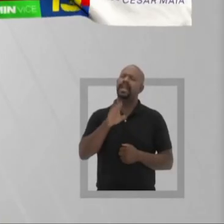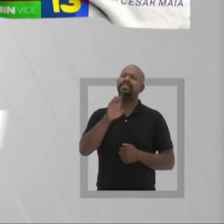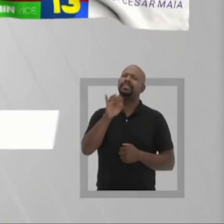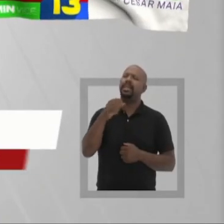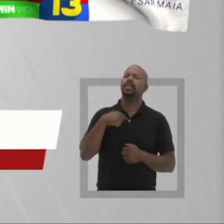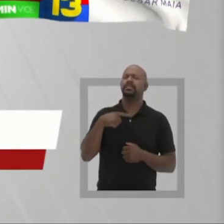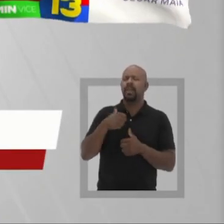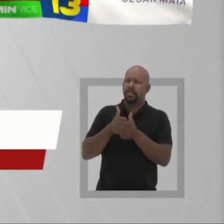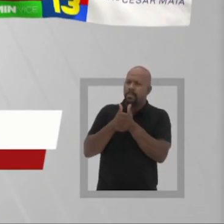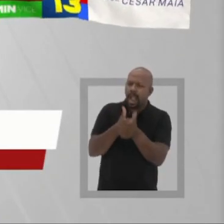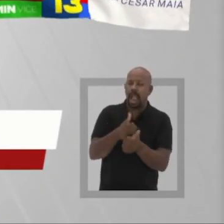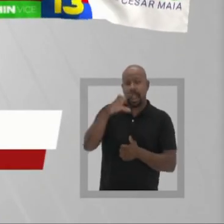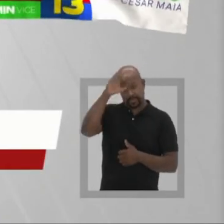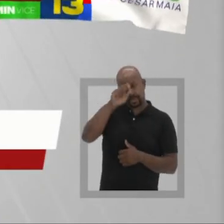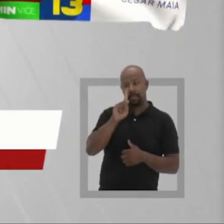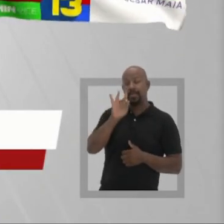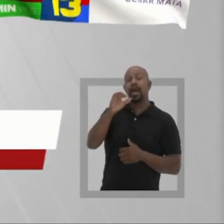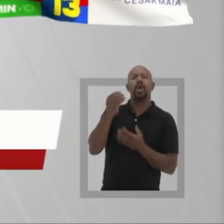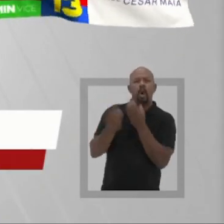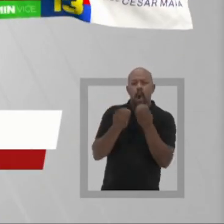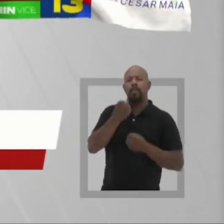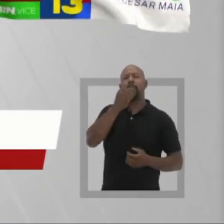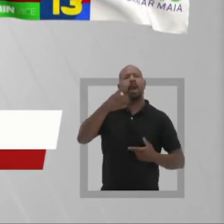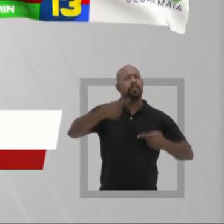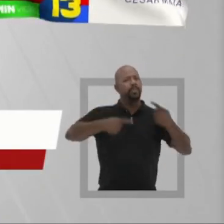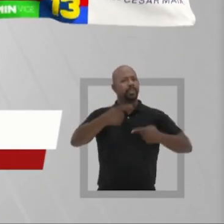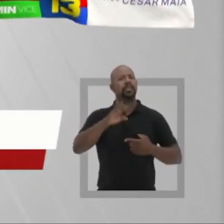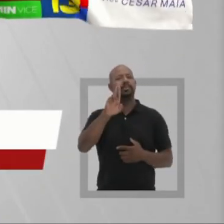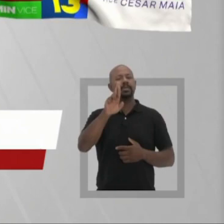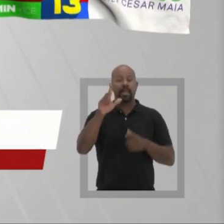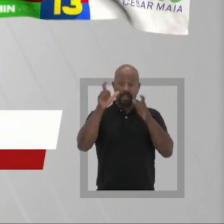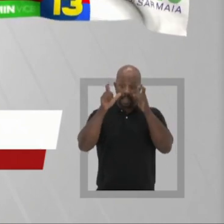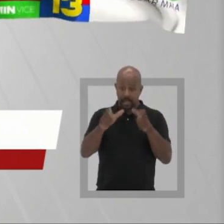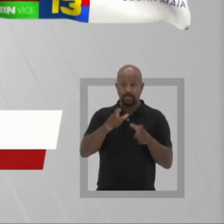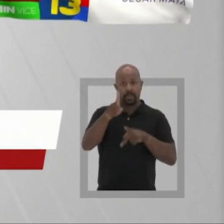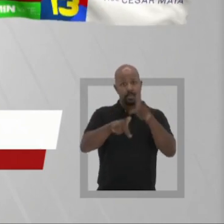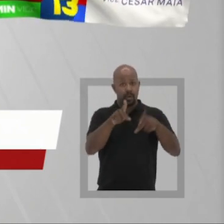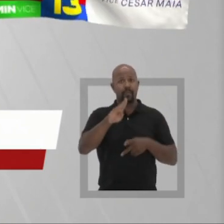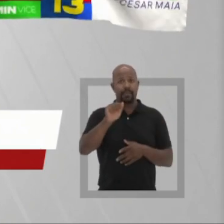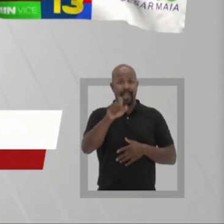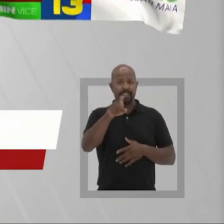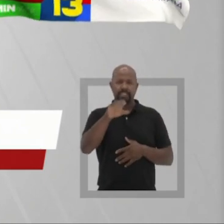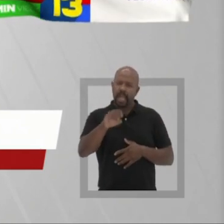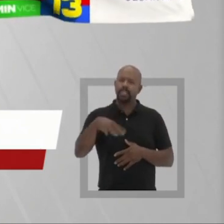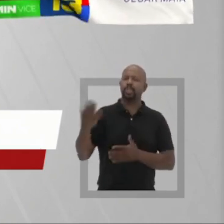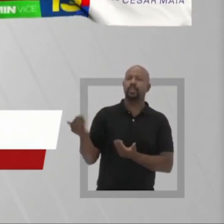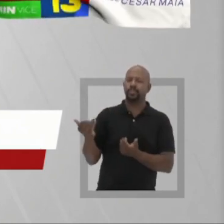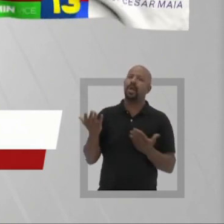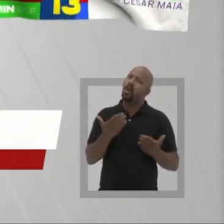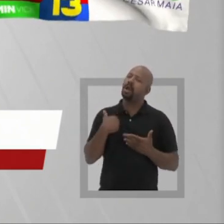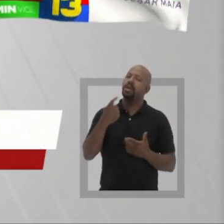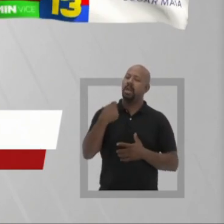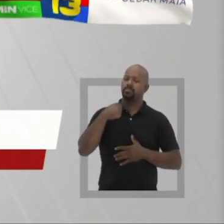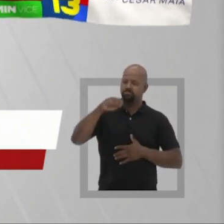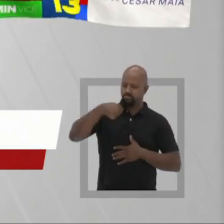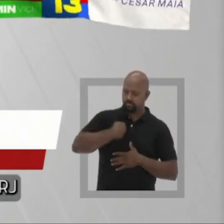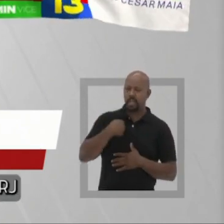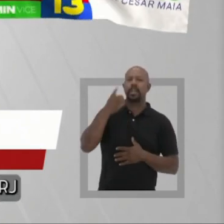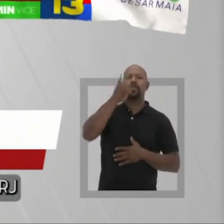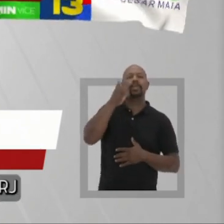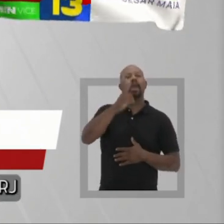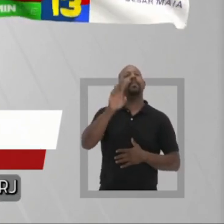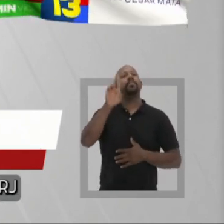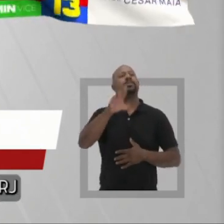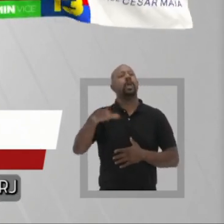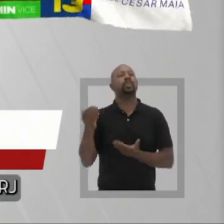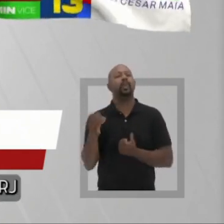Desde cedo acompanhei e aprendi com meu pai como fazer uma boa política que represente os interesses do povo da Baixada e da Juventude. Agora quero ser deputado